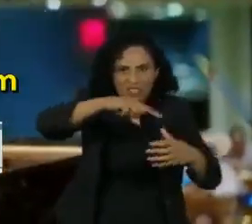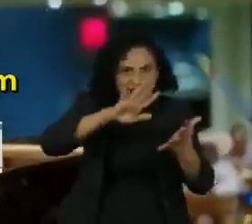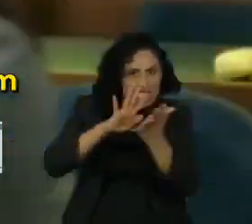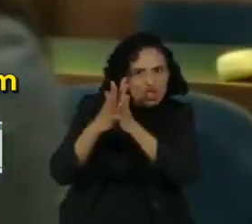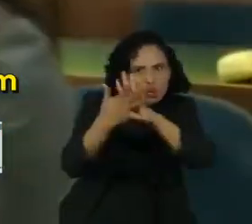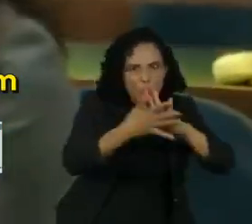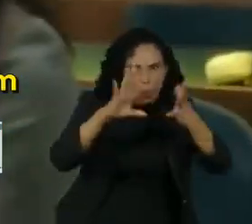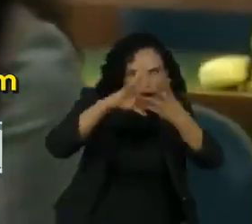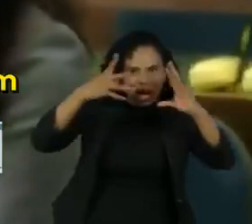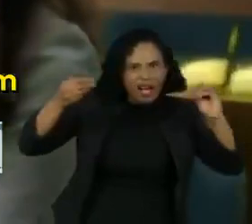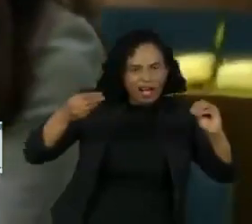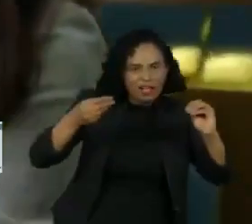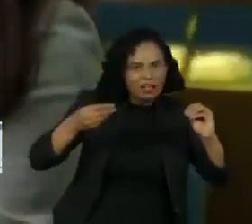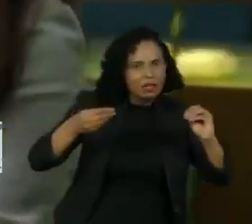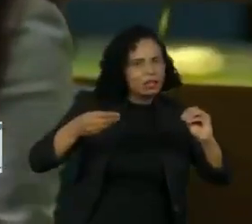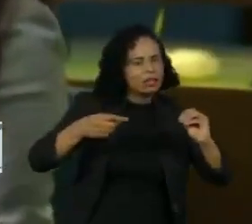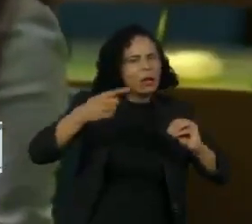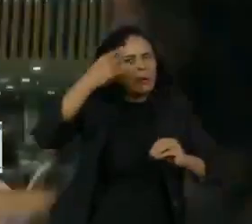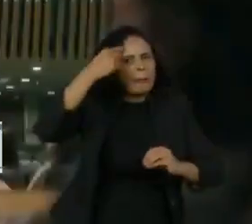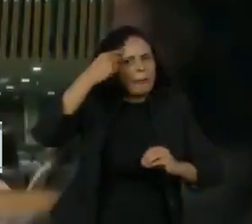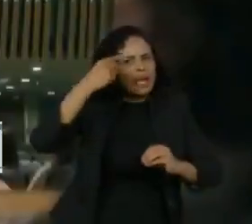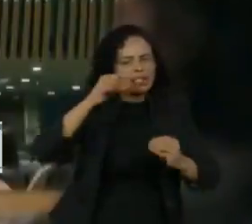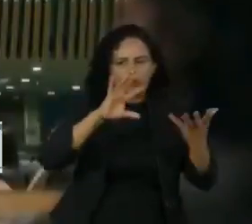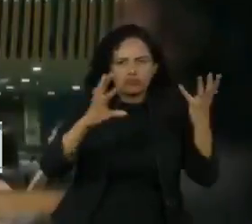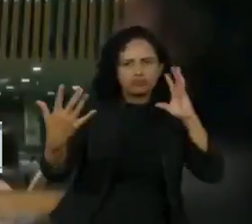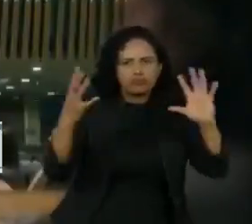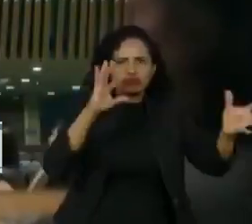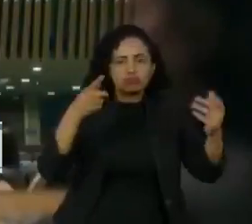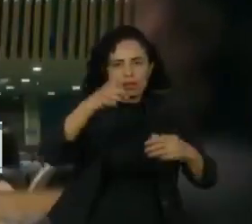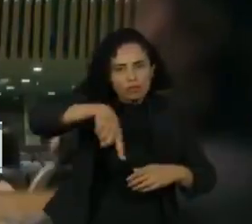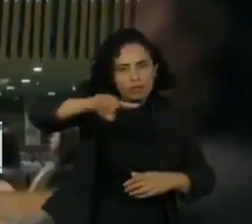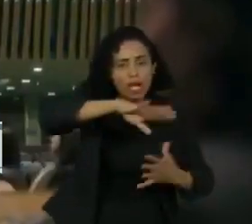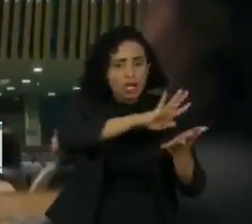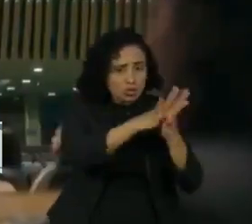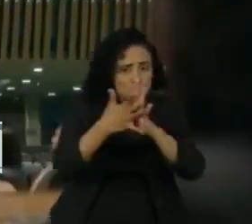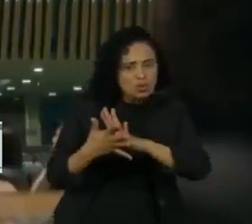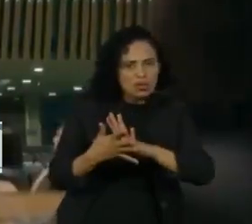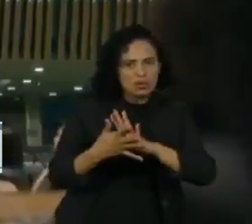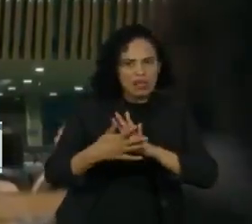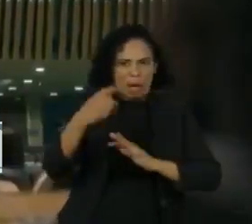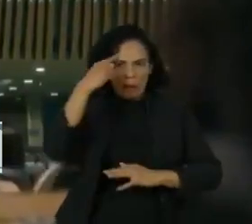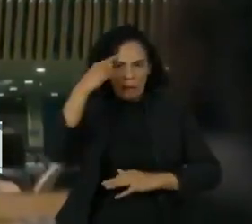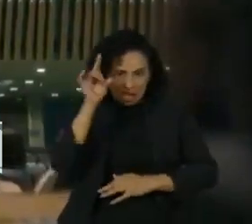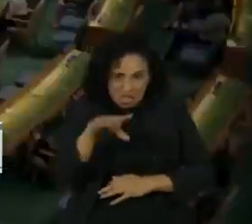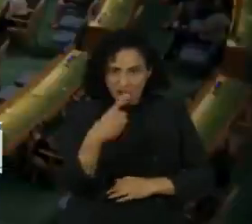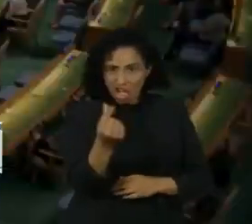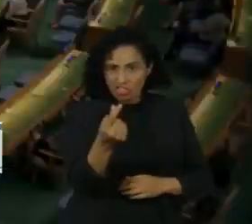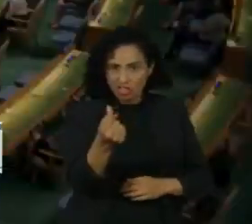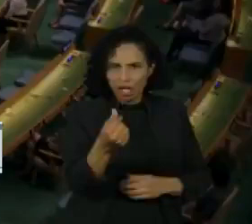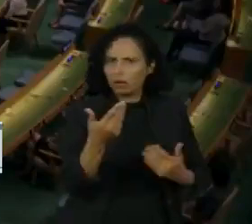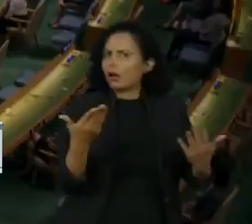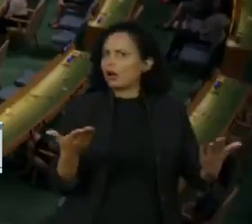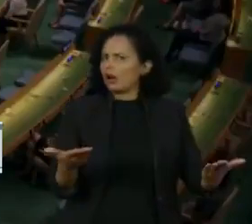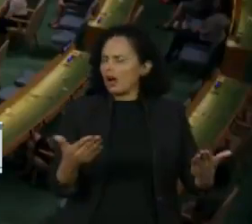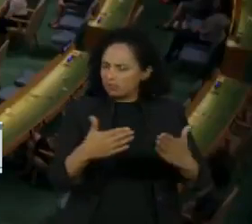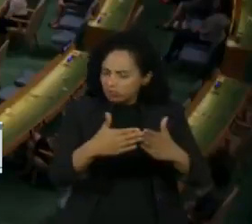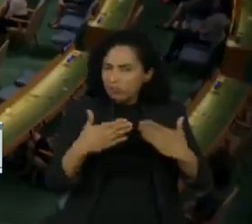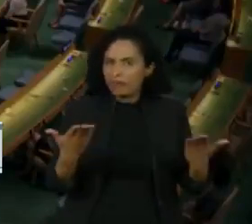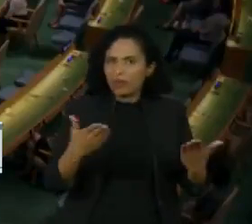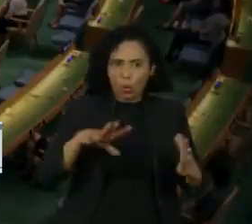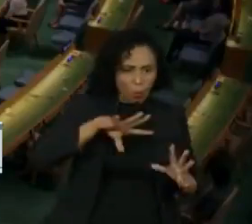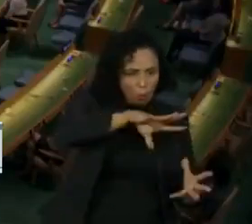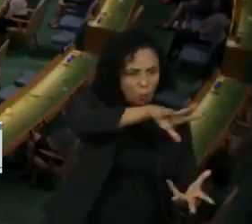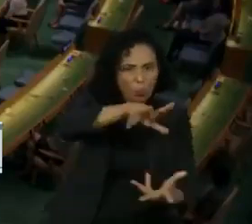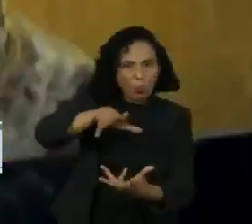Pense de todas as outras coisas que poderia fazer com esse dinheiro. Ao redor do mundo, pessoas estão vivendo em pobreza. Não você acha que ajudar eles